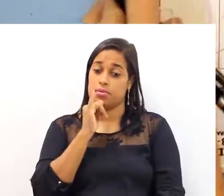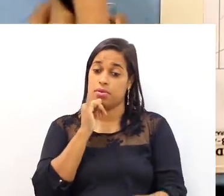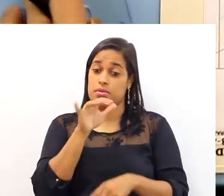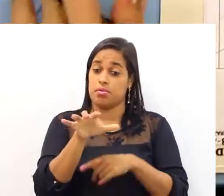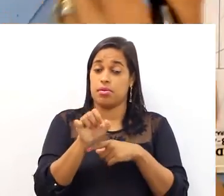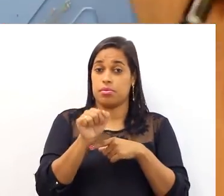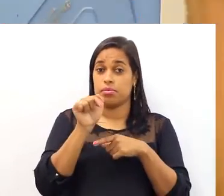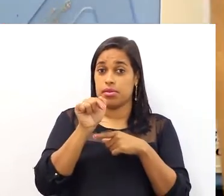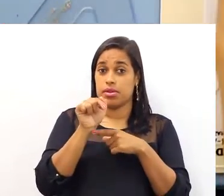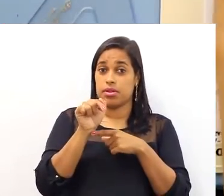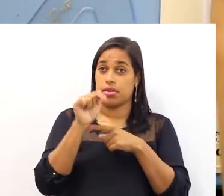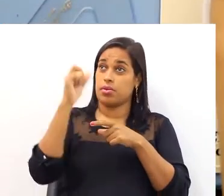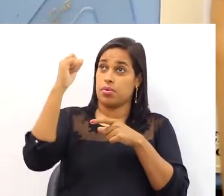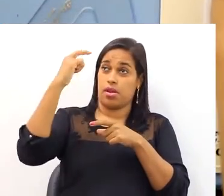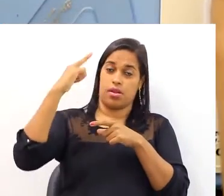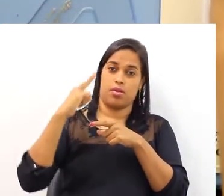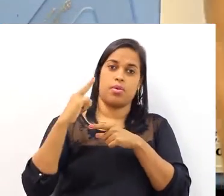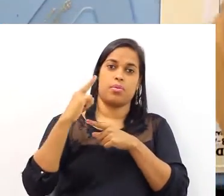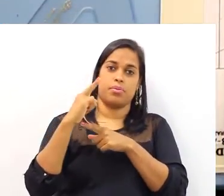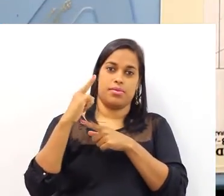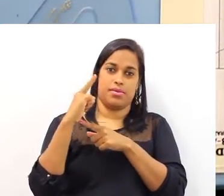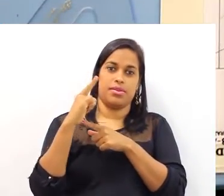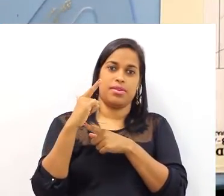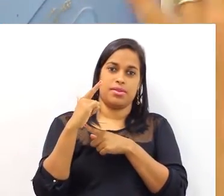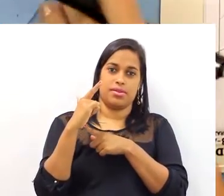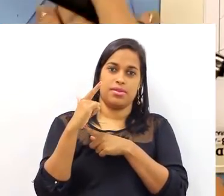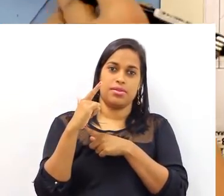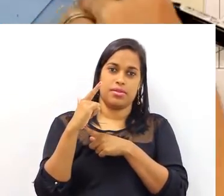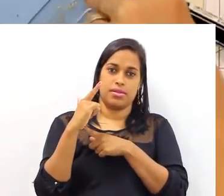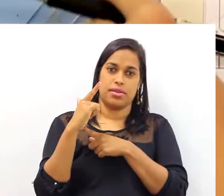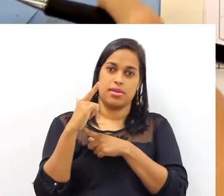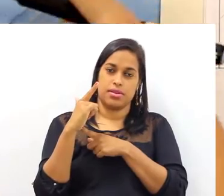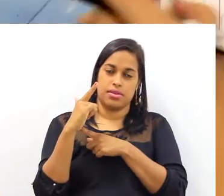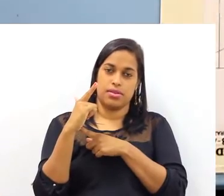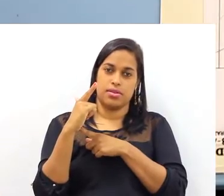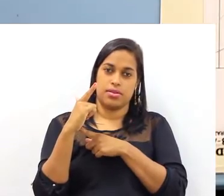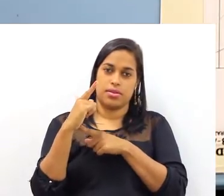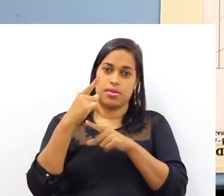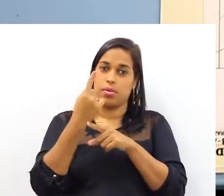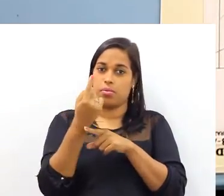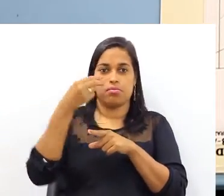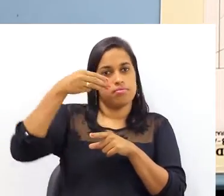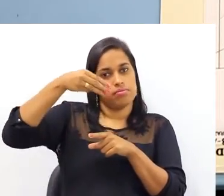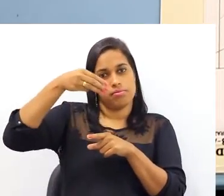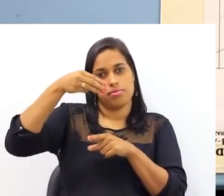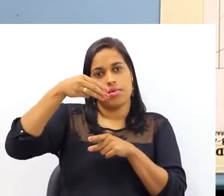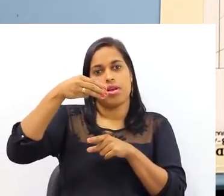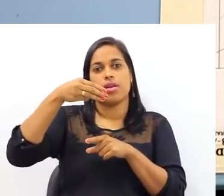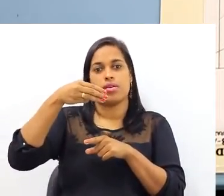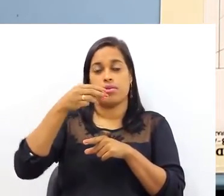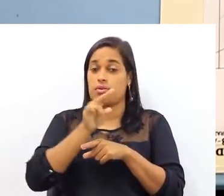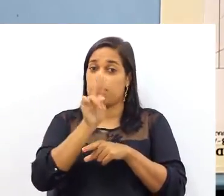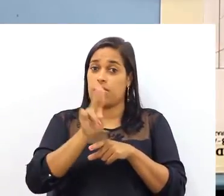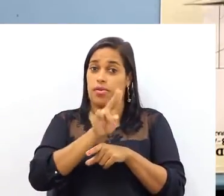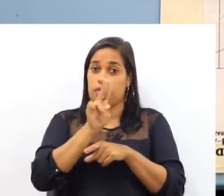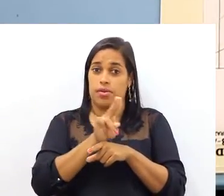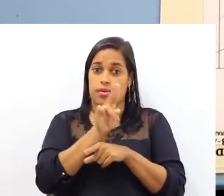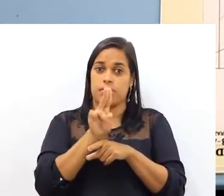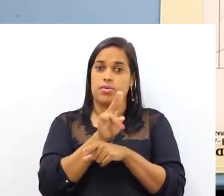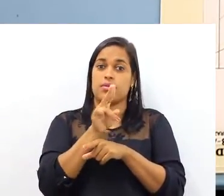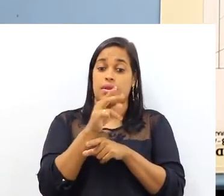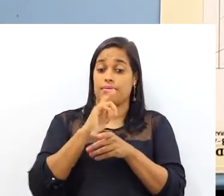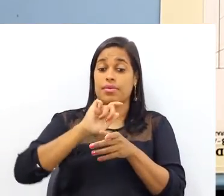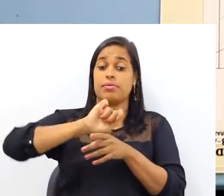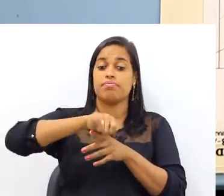Eu vou pegar aqui, vou fazer uma luminária mais ou menos com um metro de dimensão.